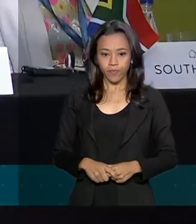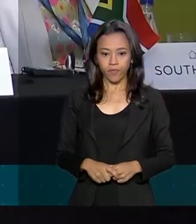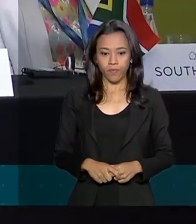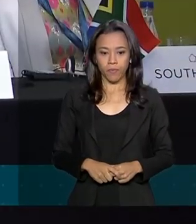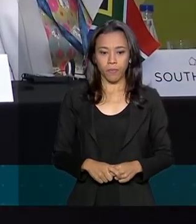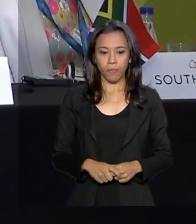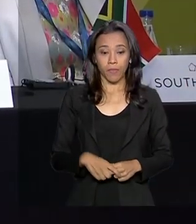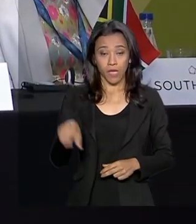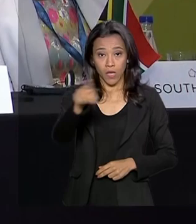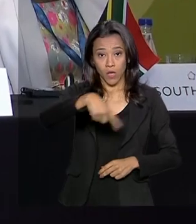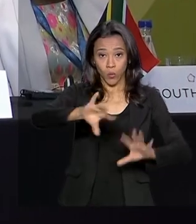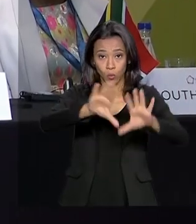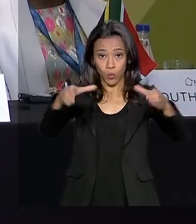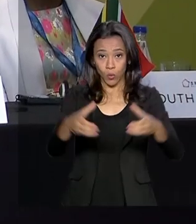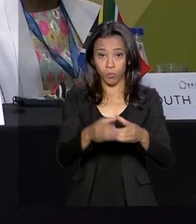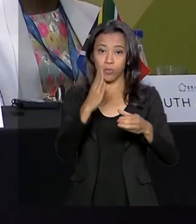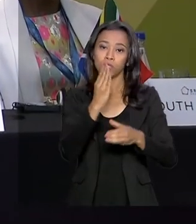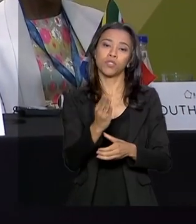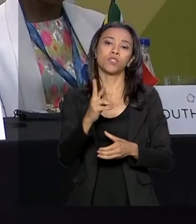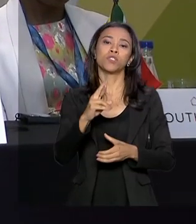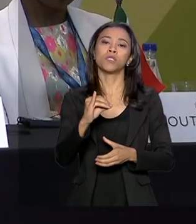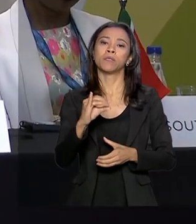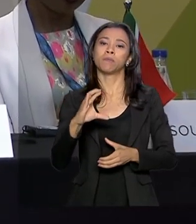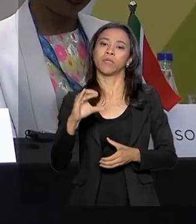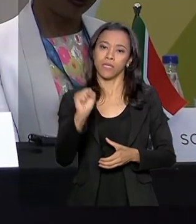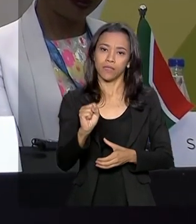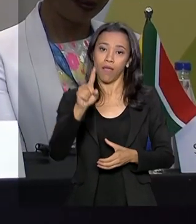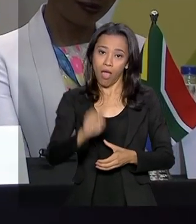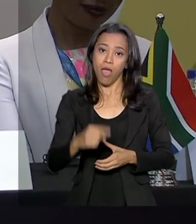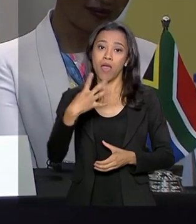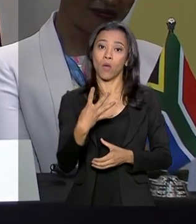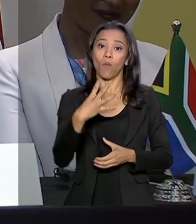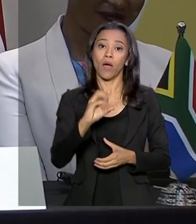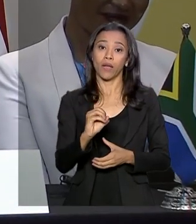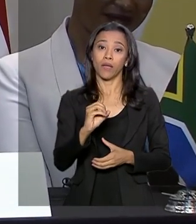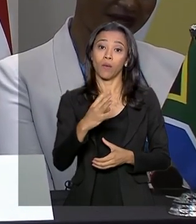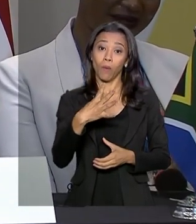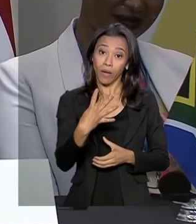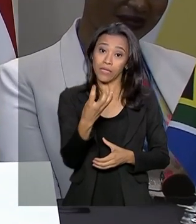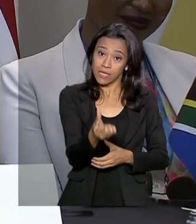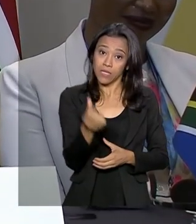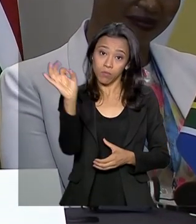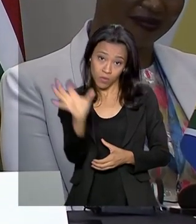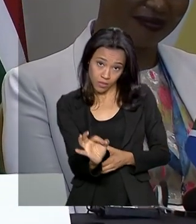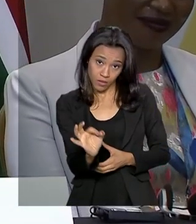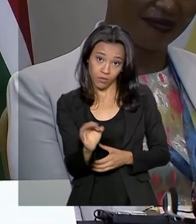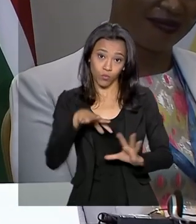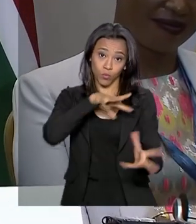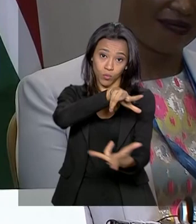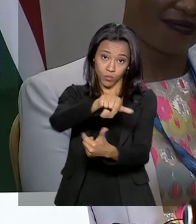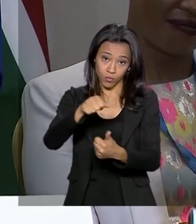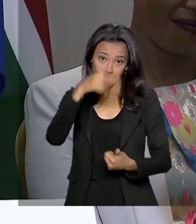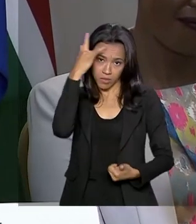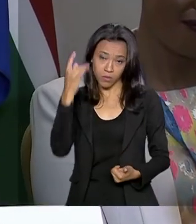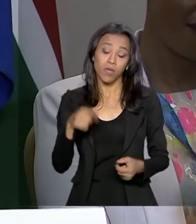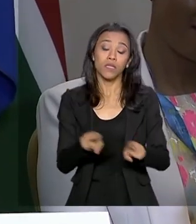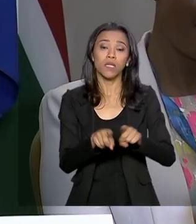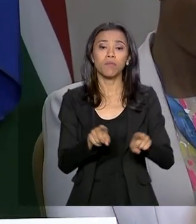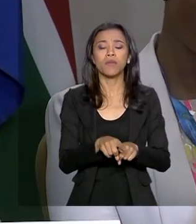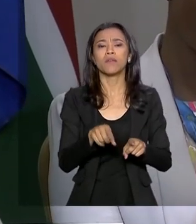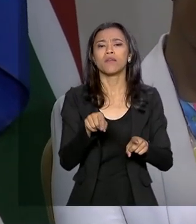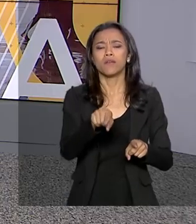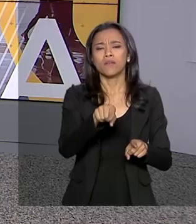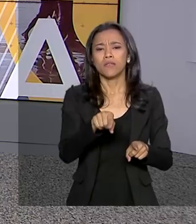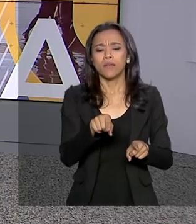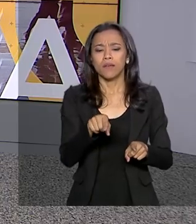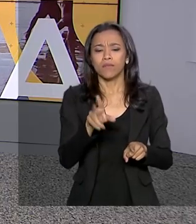Os BRICS representam 43% da população mundial e 23% do PIB do planeta.